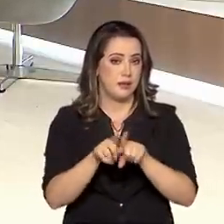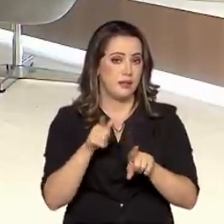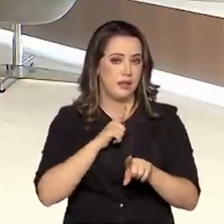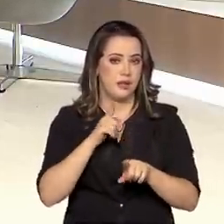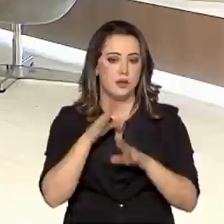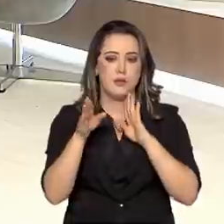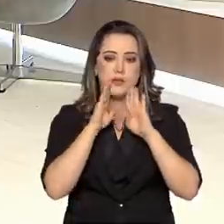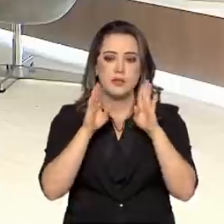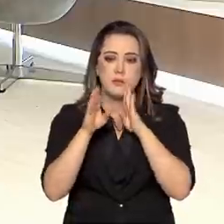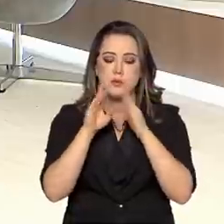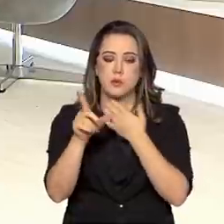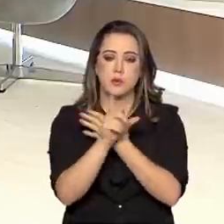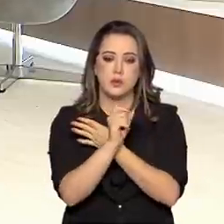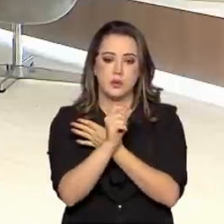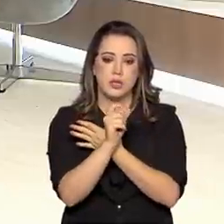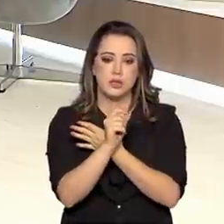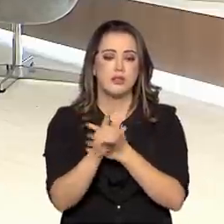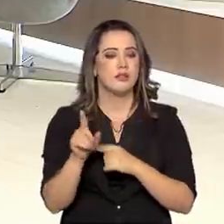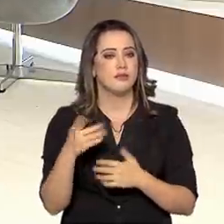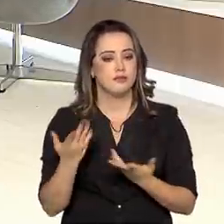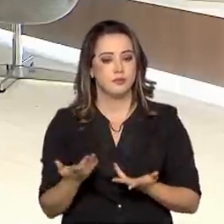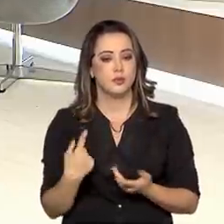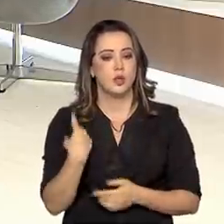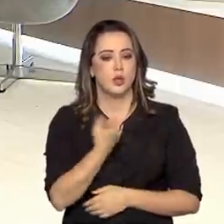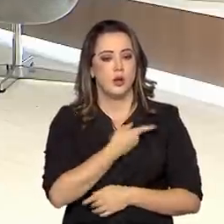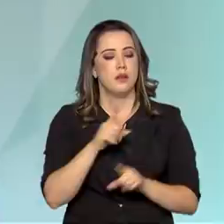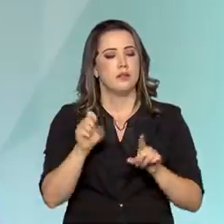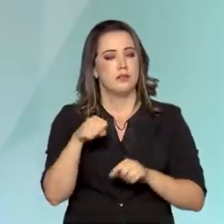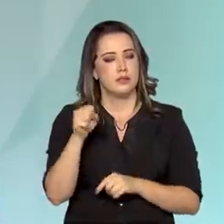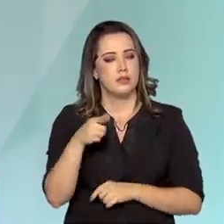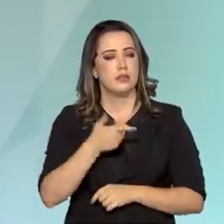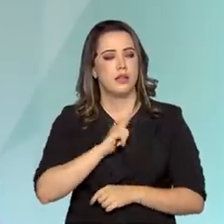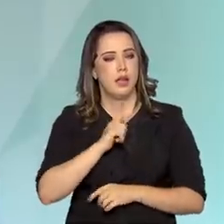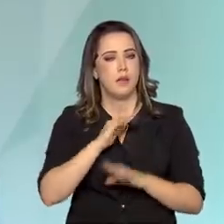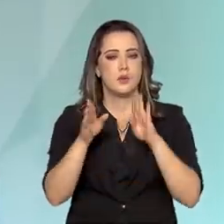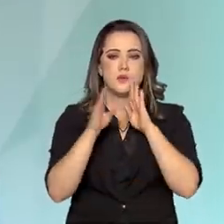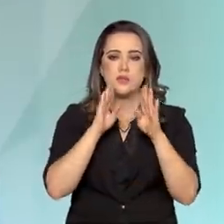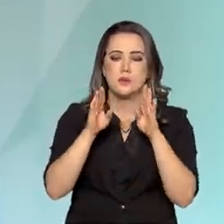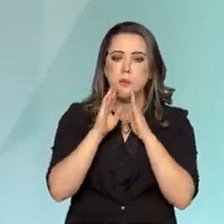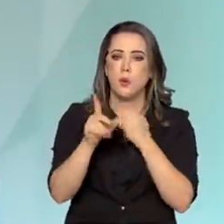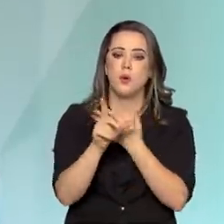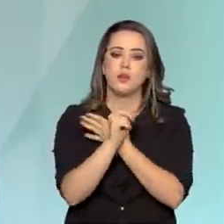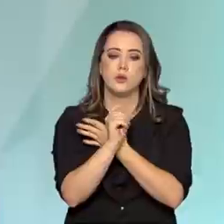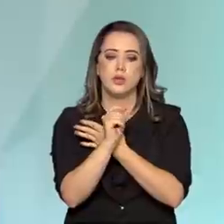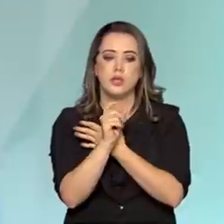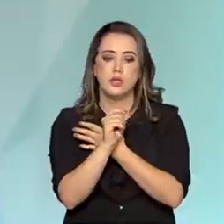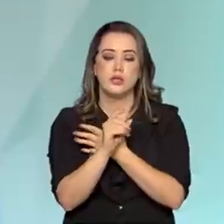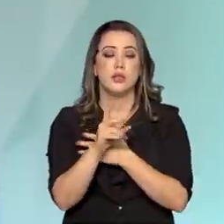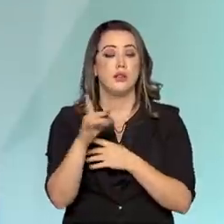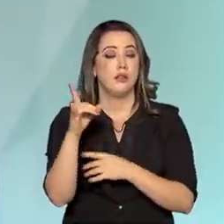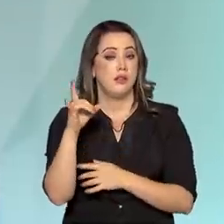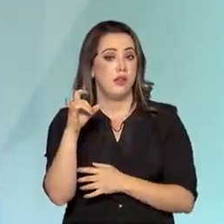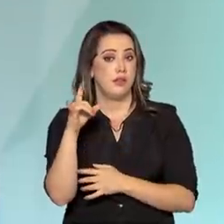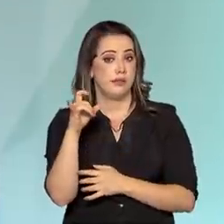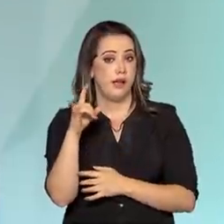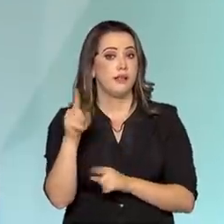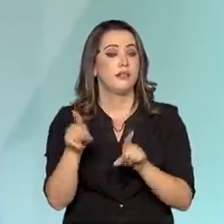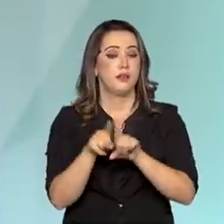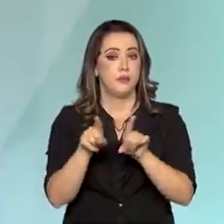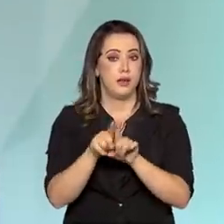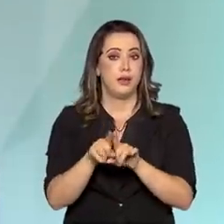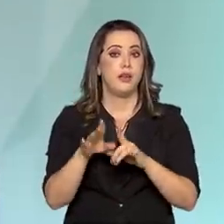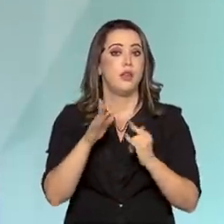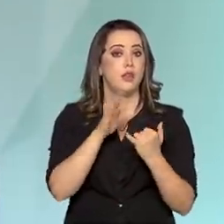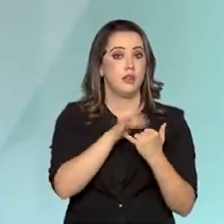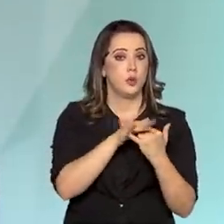Facebook, no Twitter? Isso, nós estamos presentes no Facebook, no Twitter, no Instagram, a atividade está bem crescente no Instagram e também no